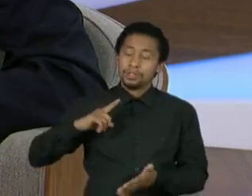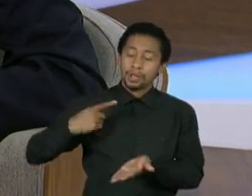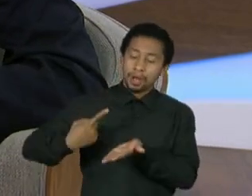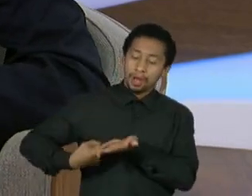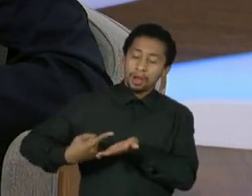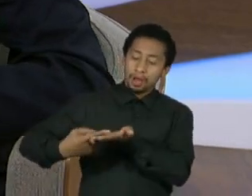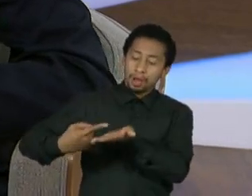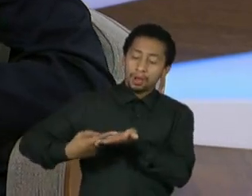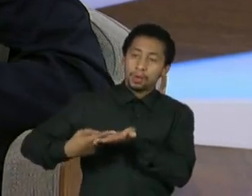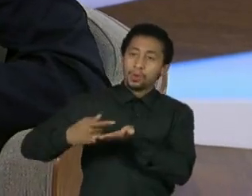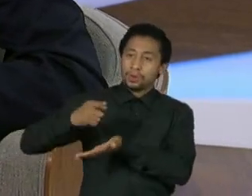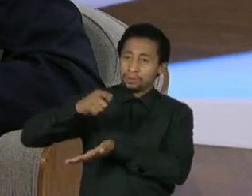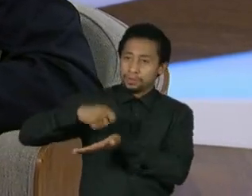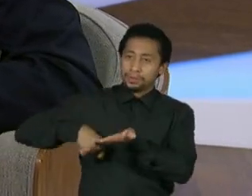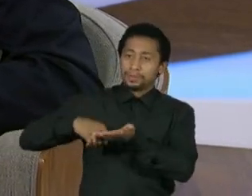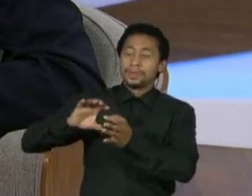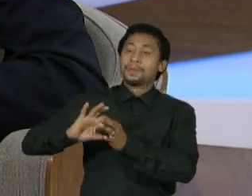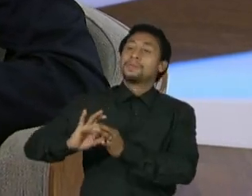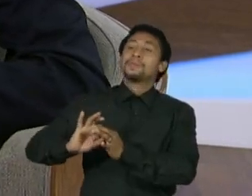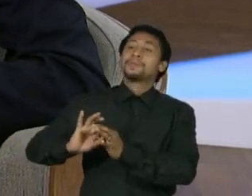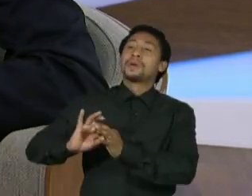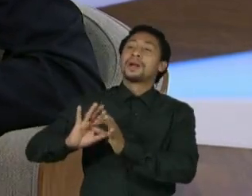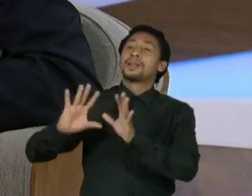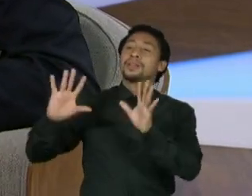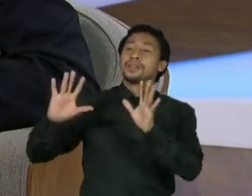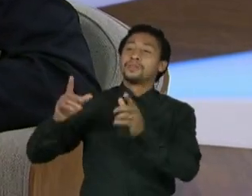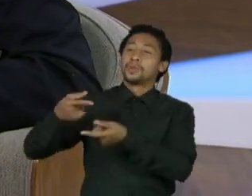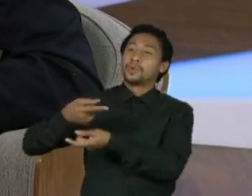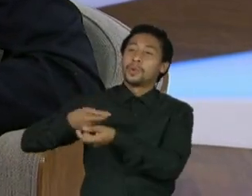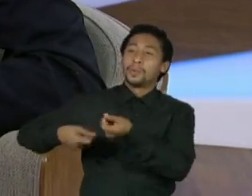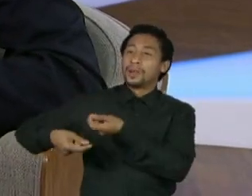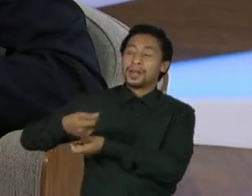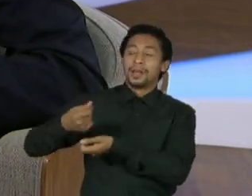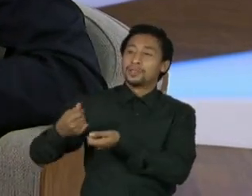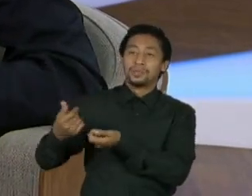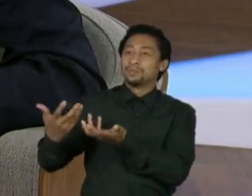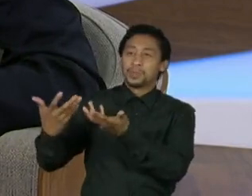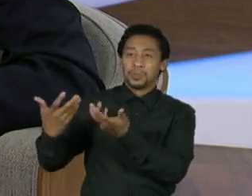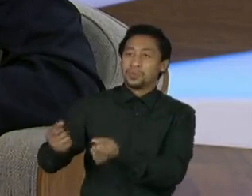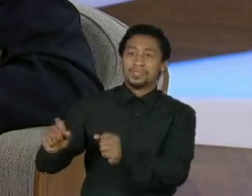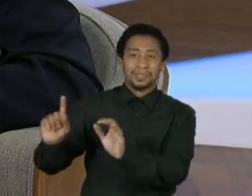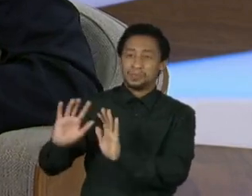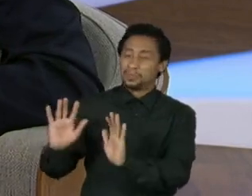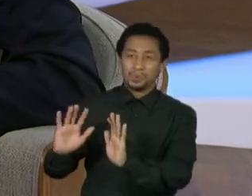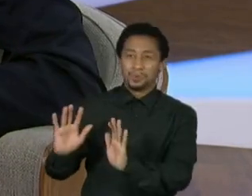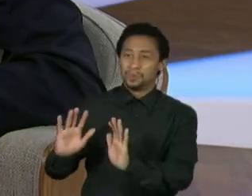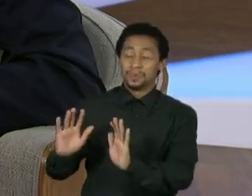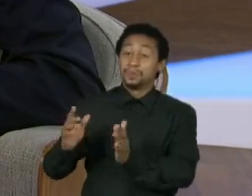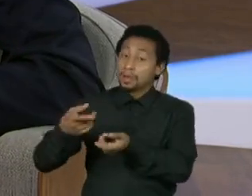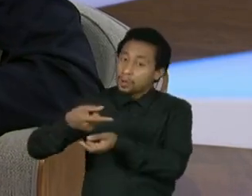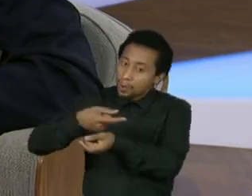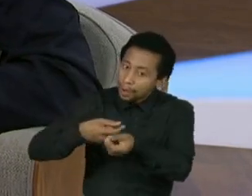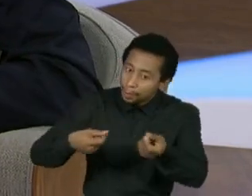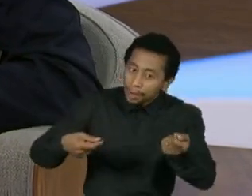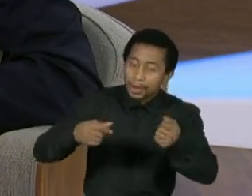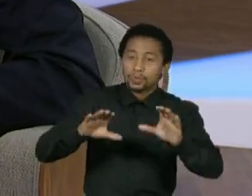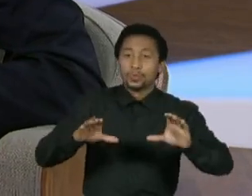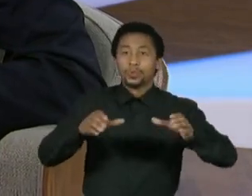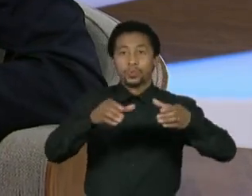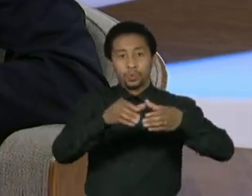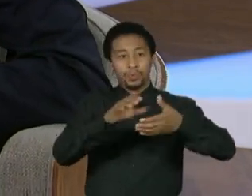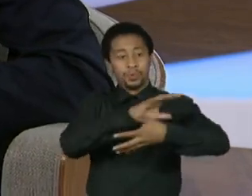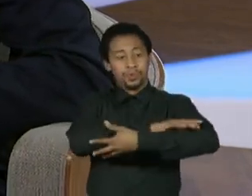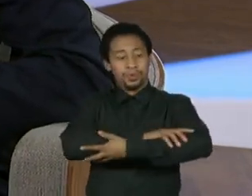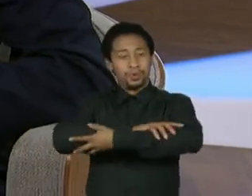Zona do Livre Comércio com a União Europeia e o acordo de Associação